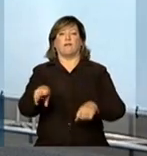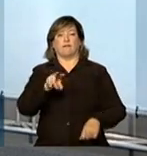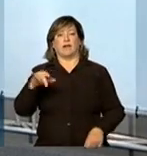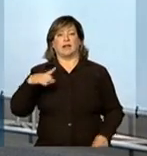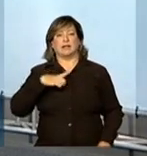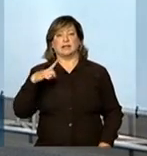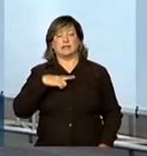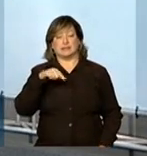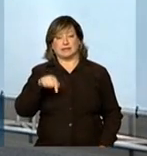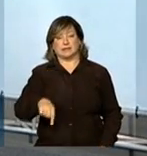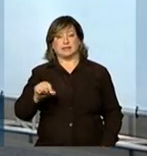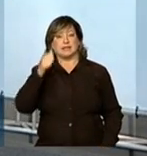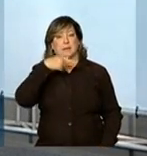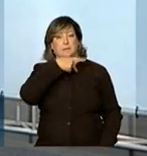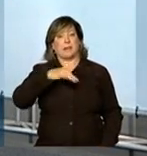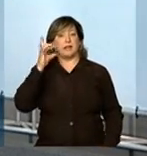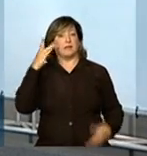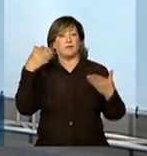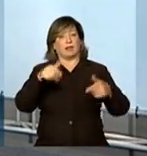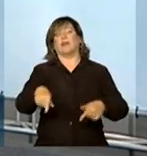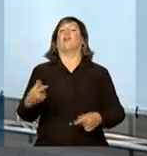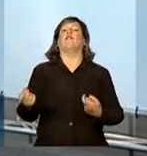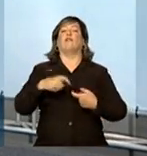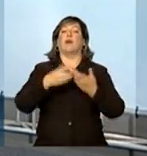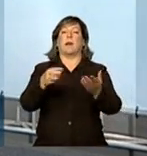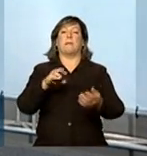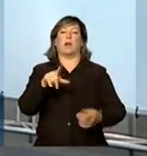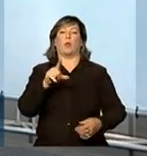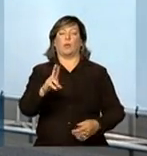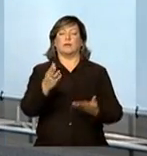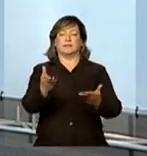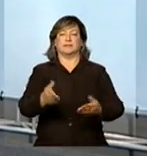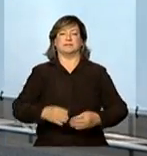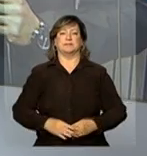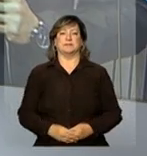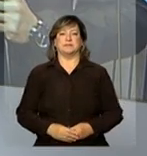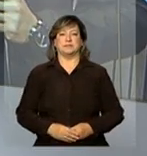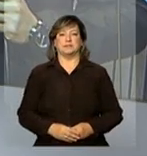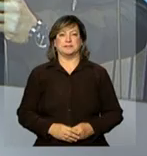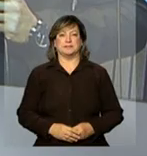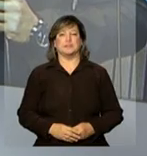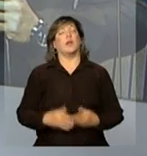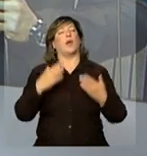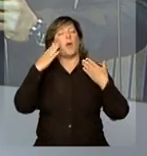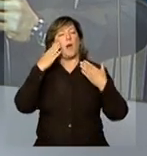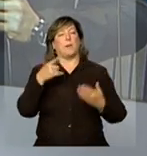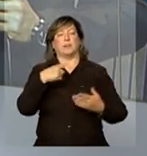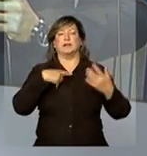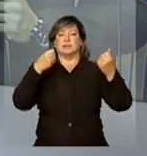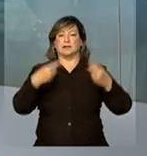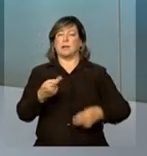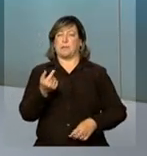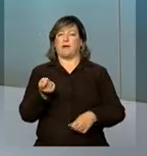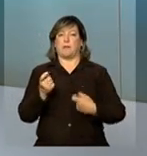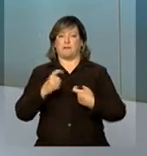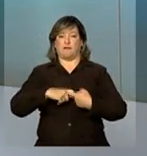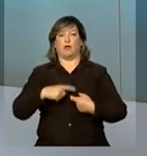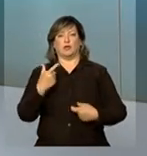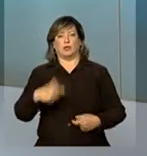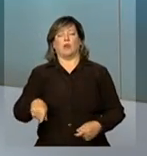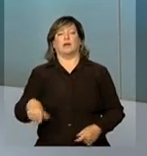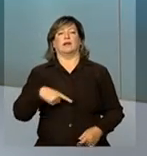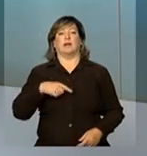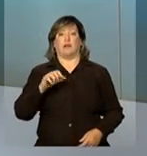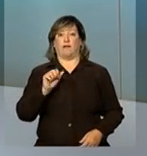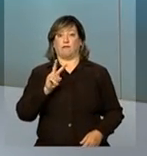contar com a presença da presidenta Dilma. Voltamos com você aí no estúdio, Malu. Obrigada, Leonardo. daqui a pouco a gente volta então